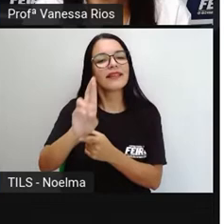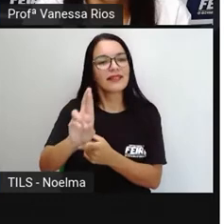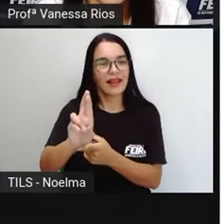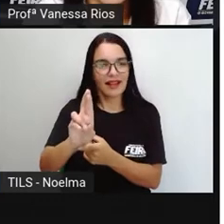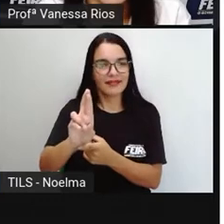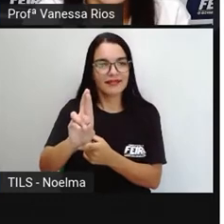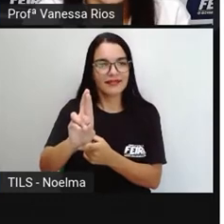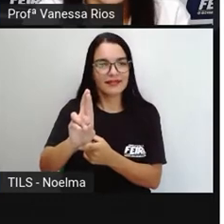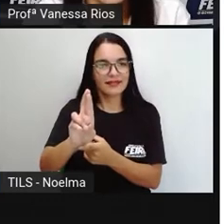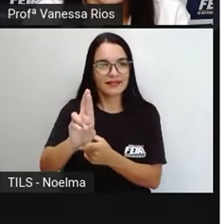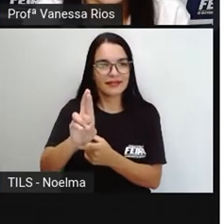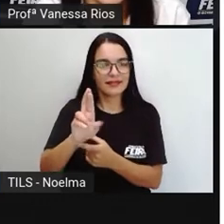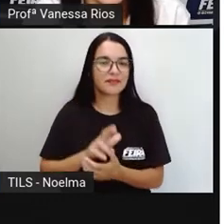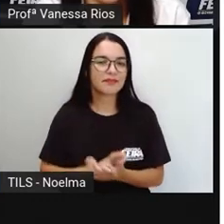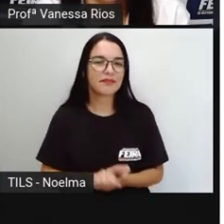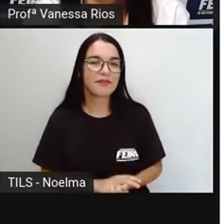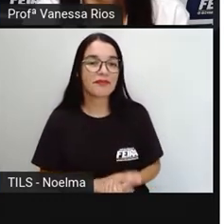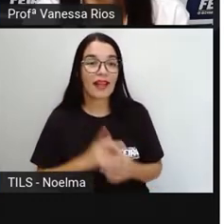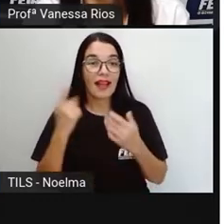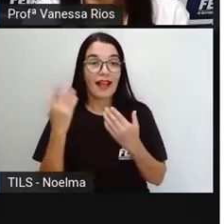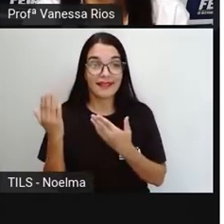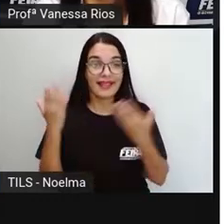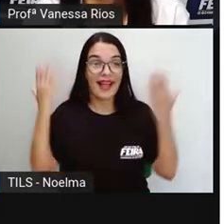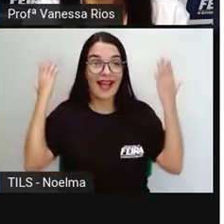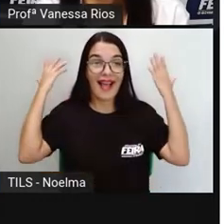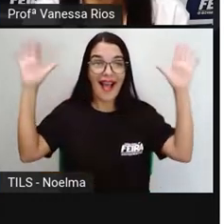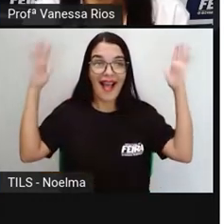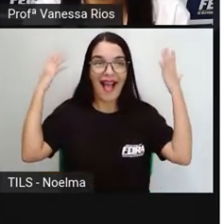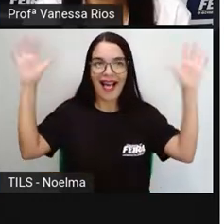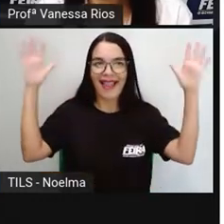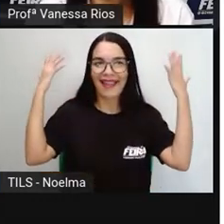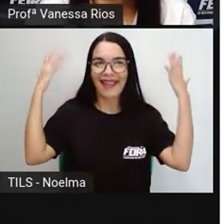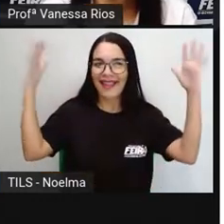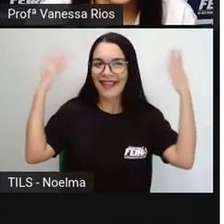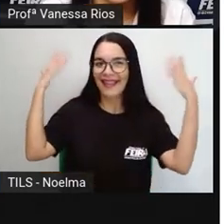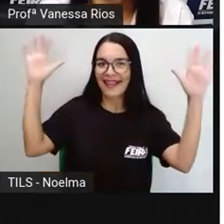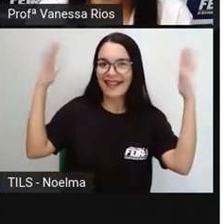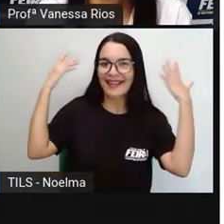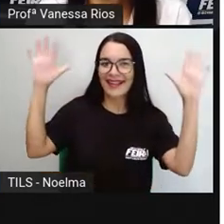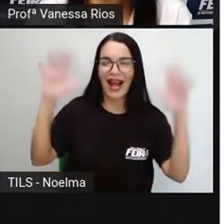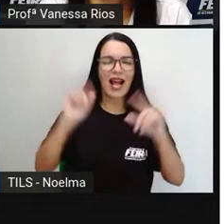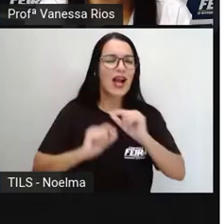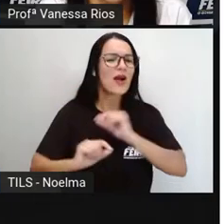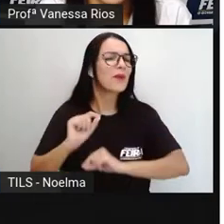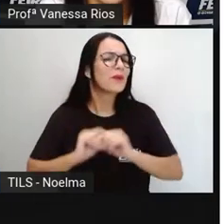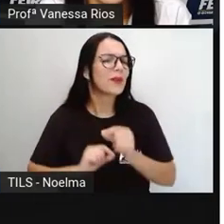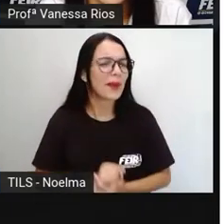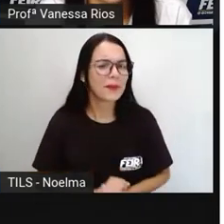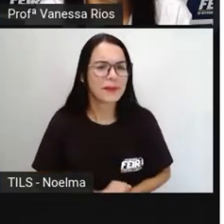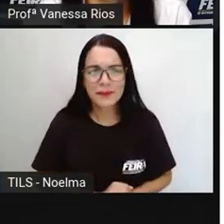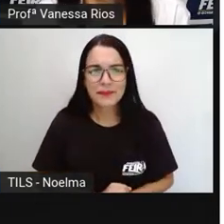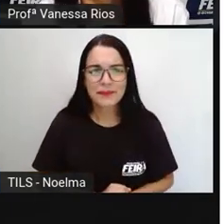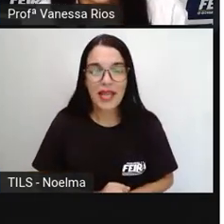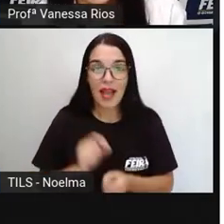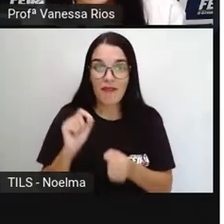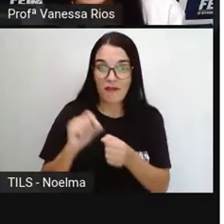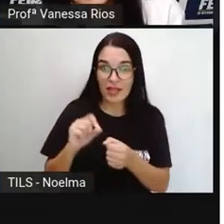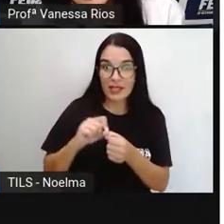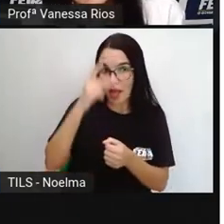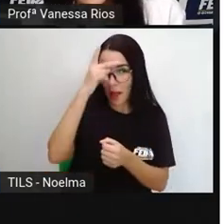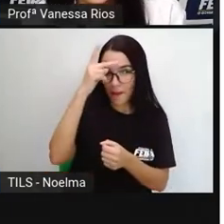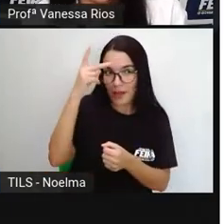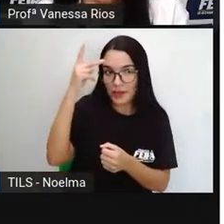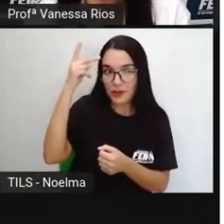fascinar as pessoas. Aí, para trás, o conceito também de alegrar. Olhem só. Alegrar é tornar